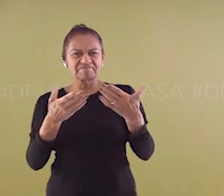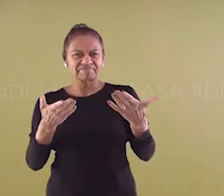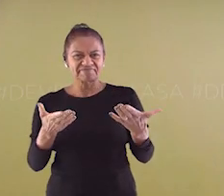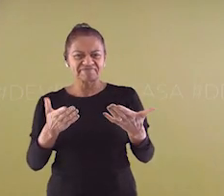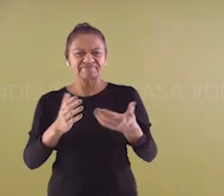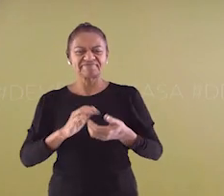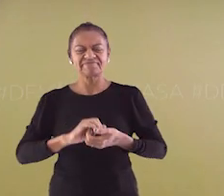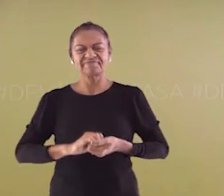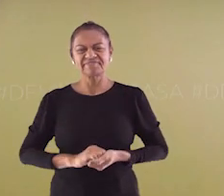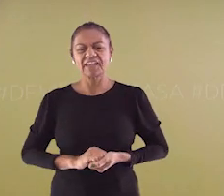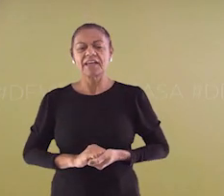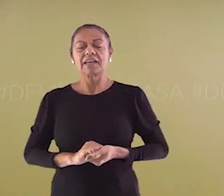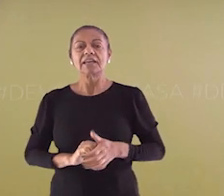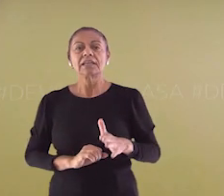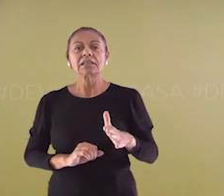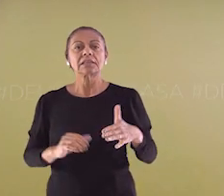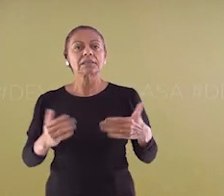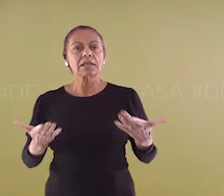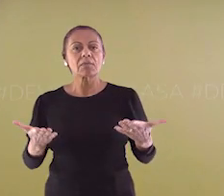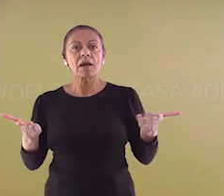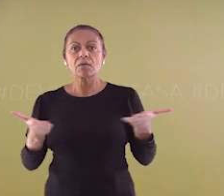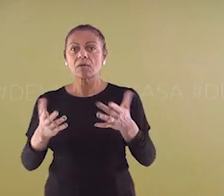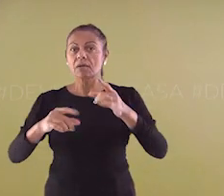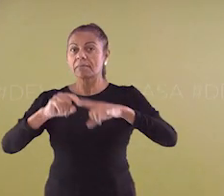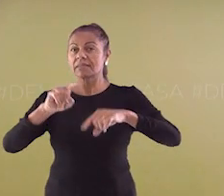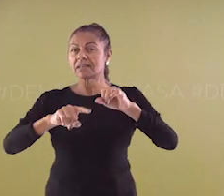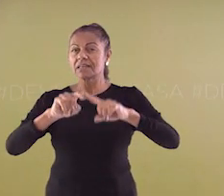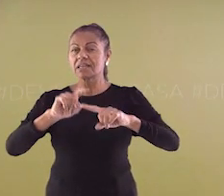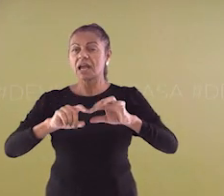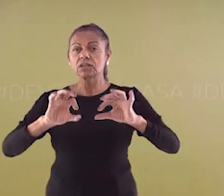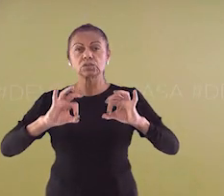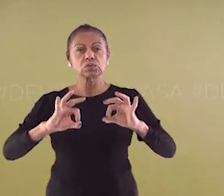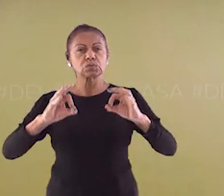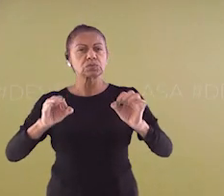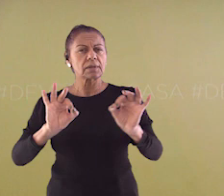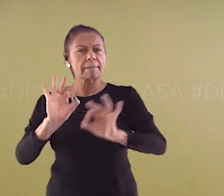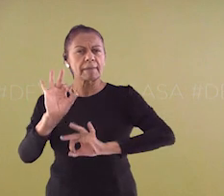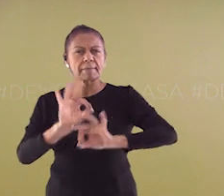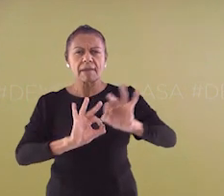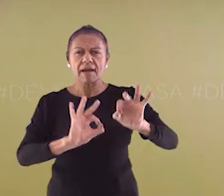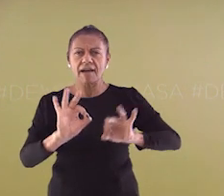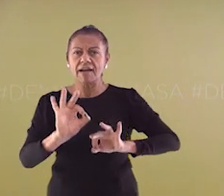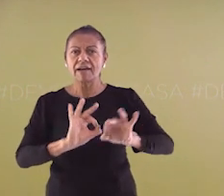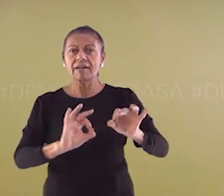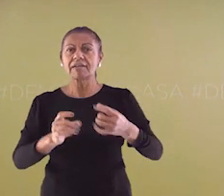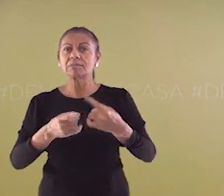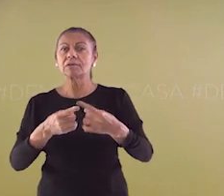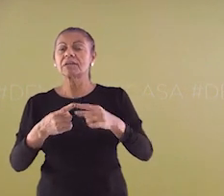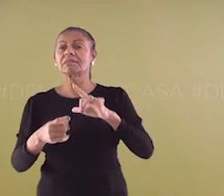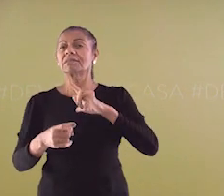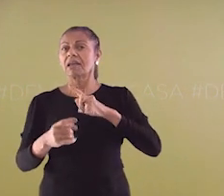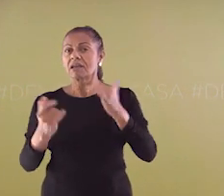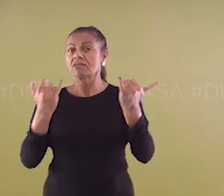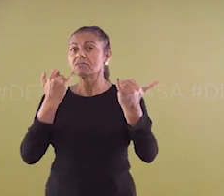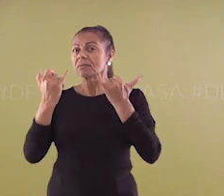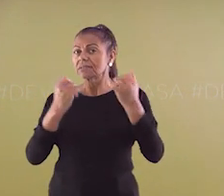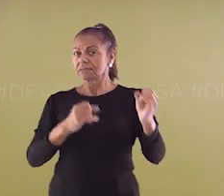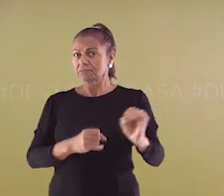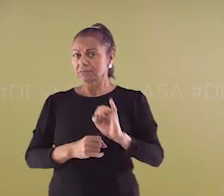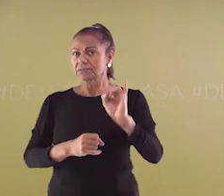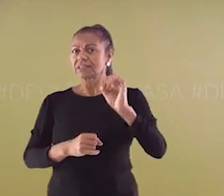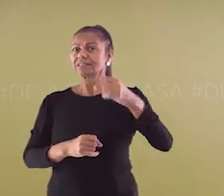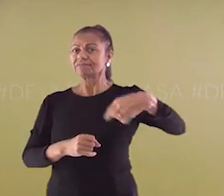material, caderno, lápis, borracha, pois serão passadas muitas informações importantes e você vai precisar anotar.